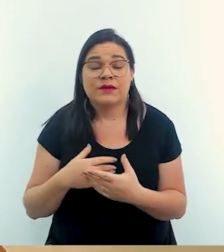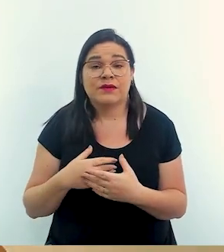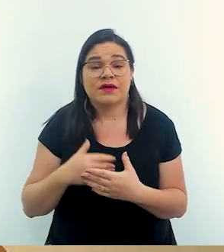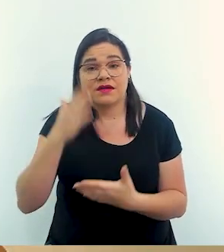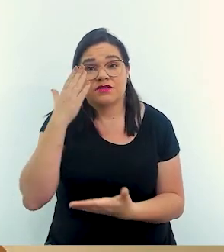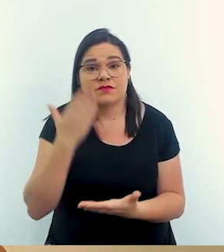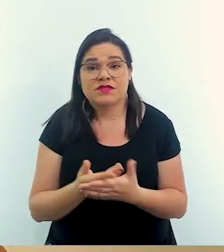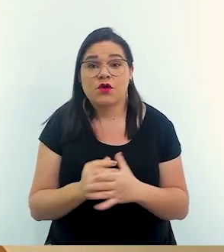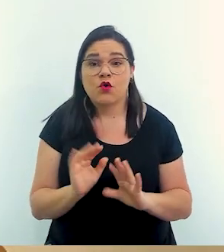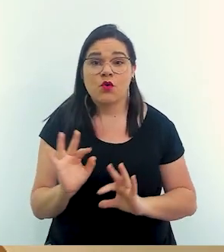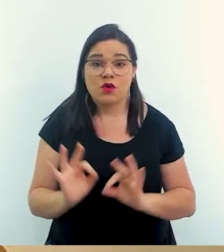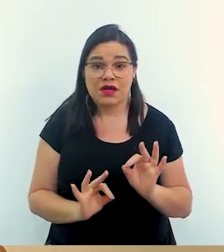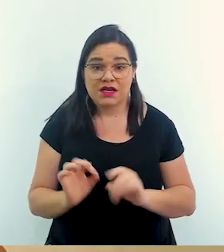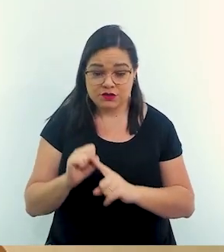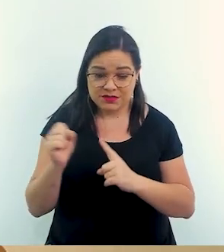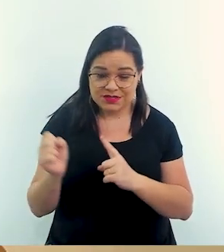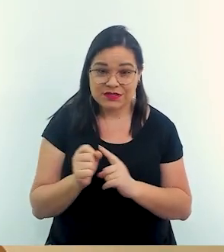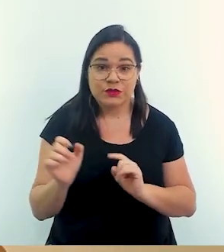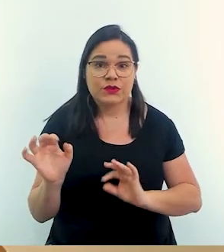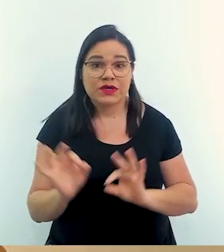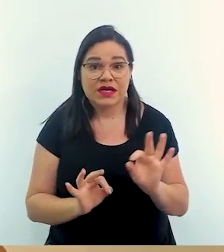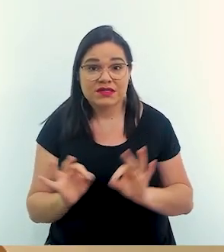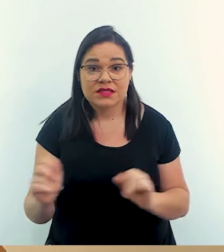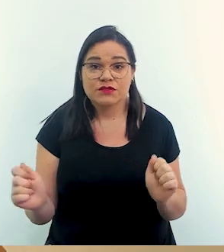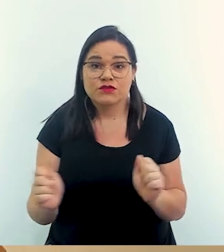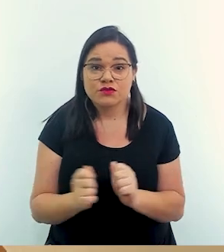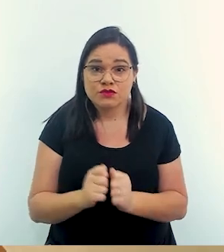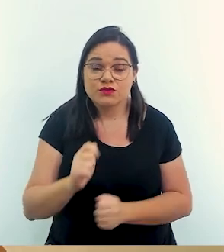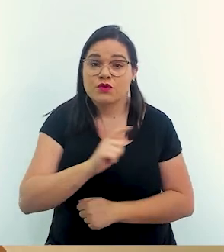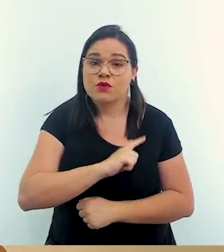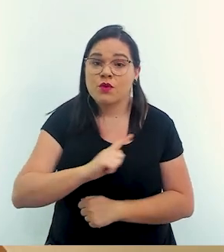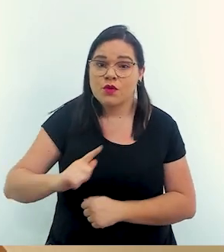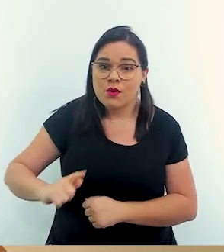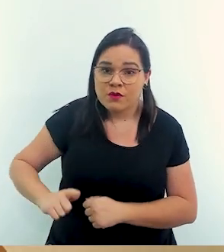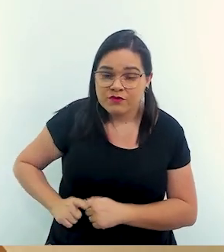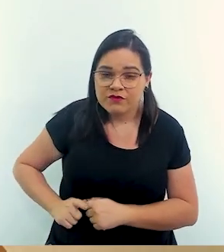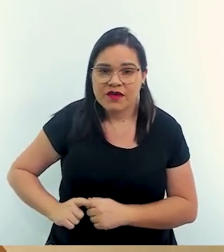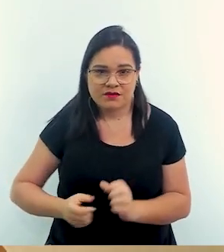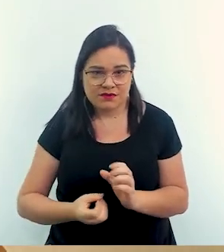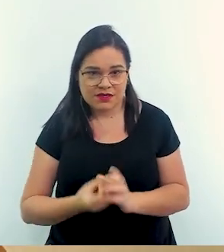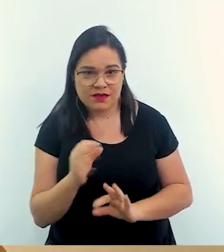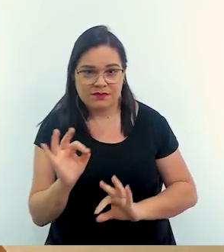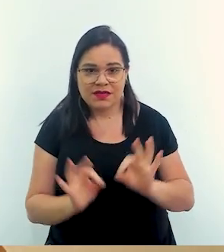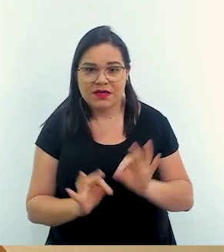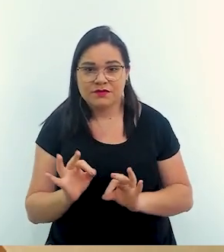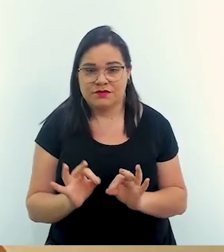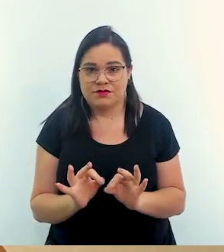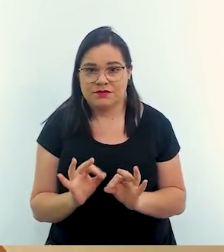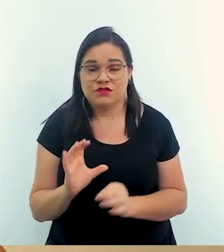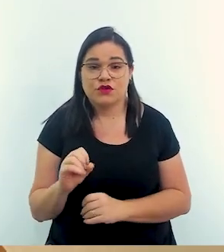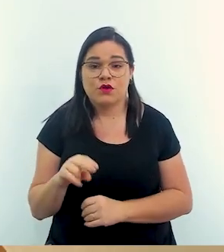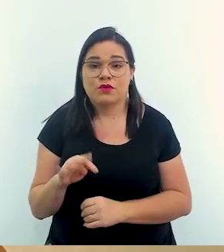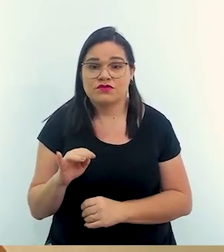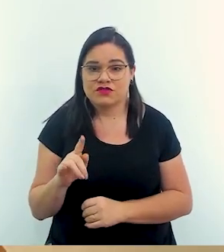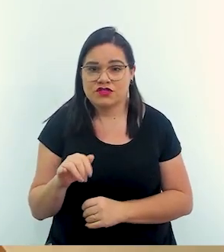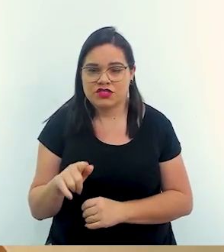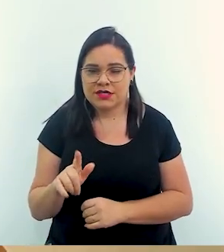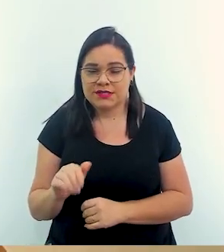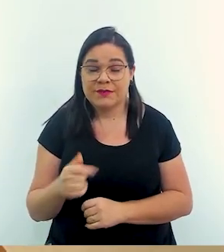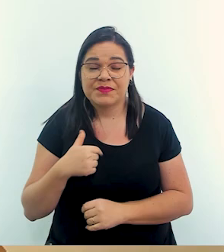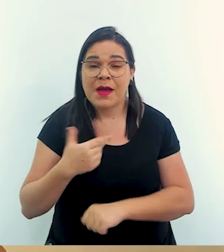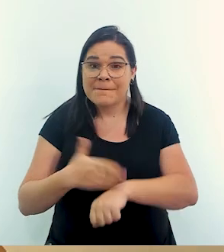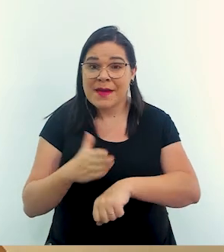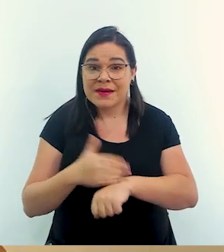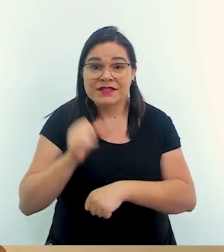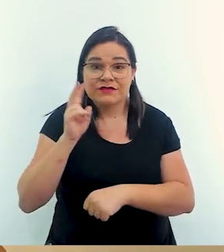sociedade civil organizada junto com o governo elaborarem planos de contingência para isso uma prática